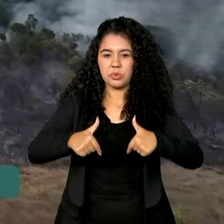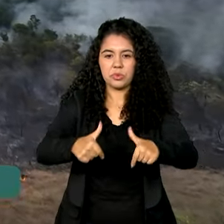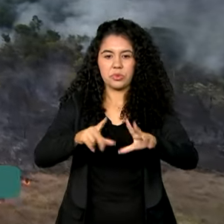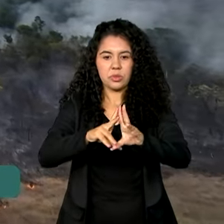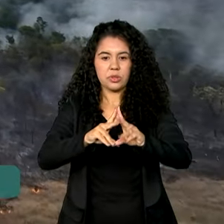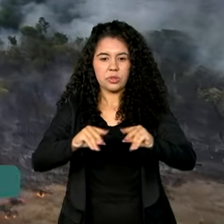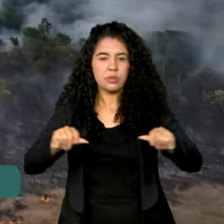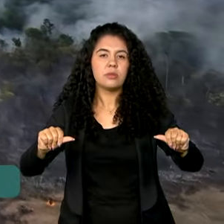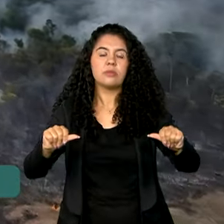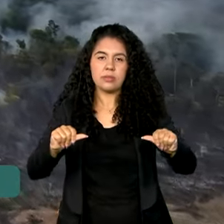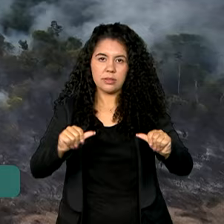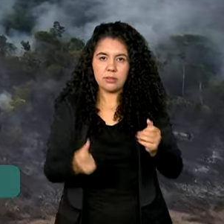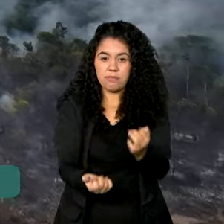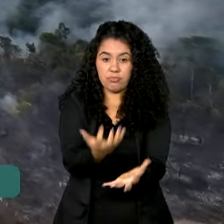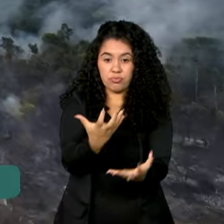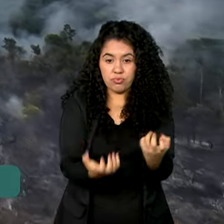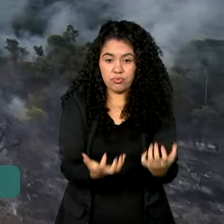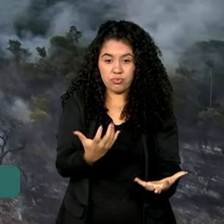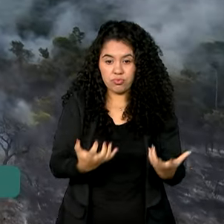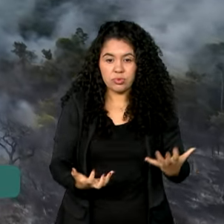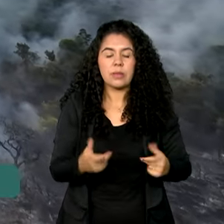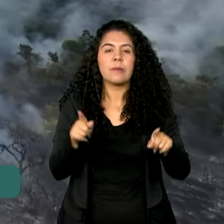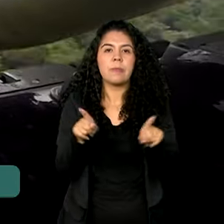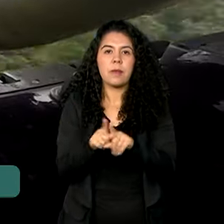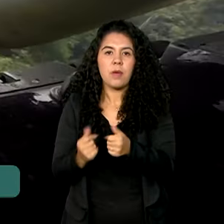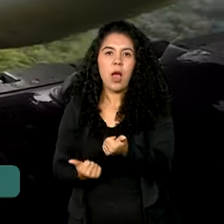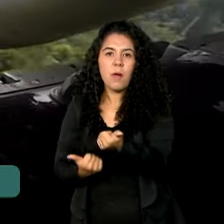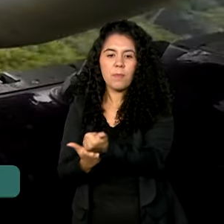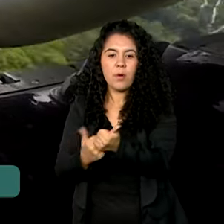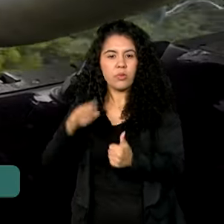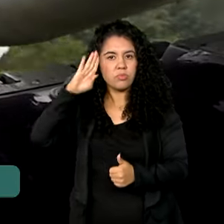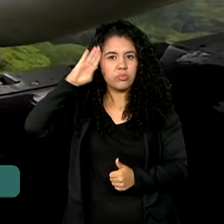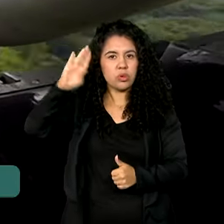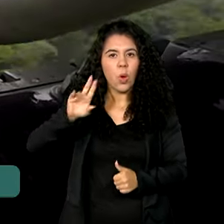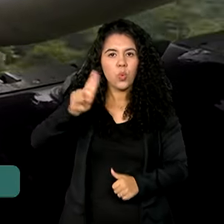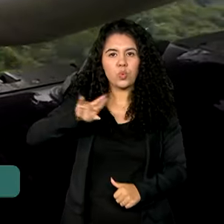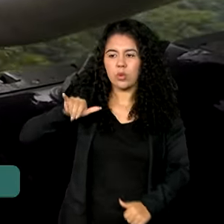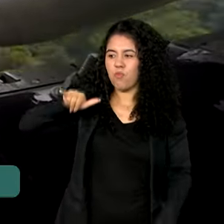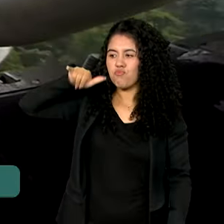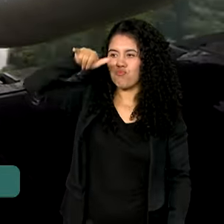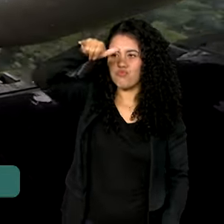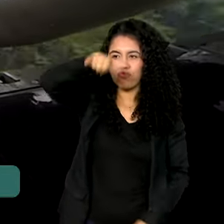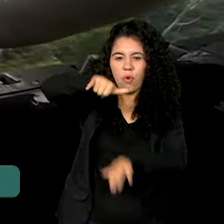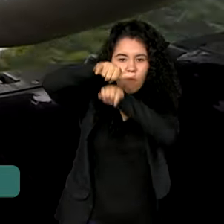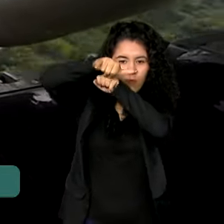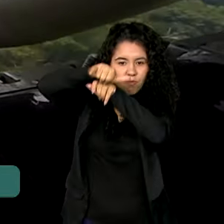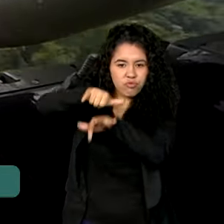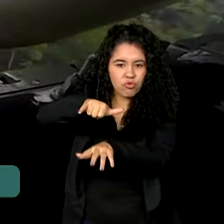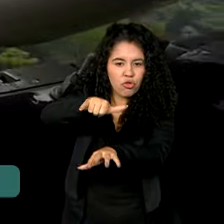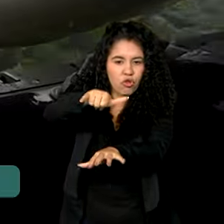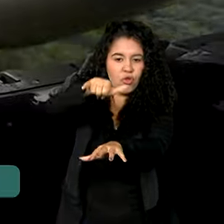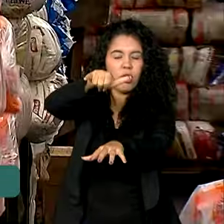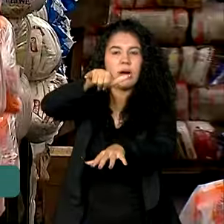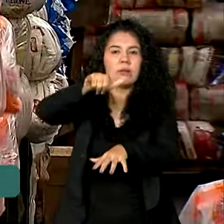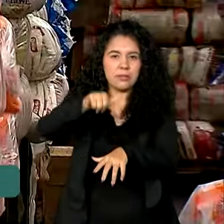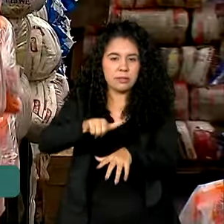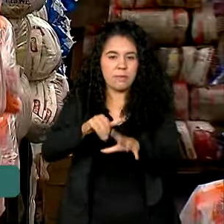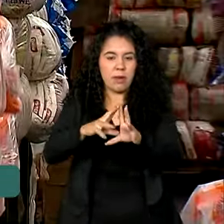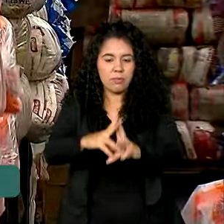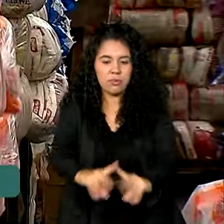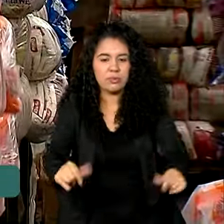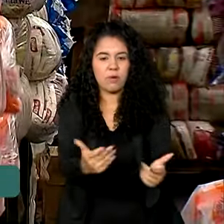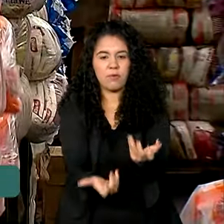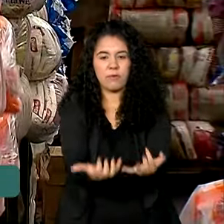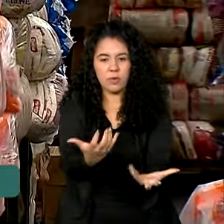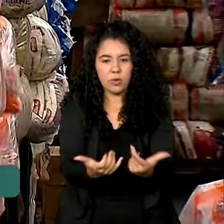Os investimentos também vão apoiar as forças armadas que usam aeronaves e embarcações nas operações de combate ao incêndio além do